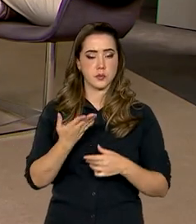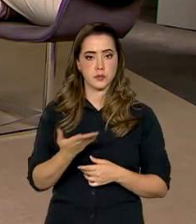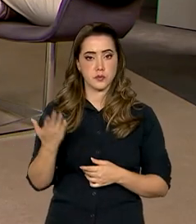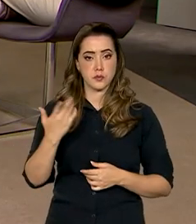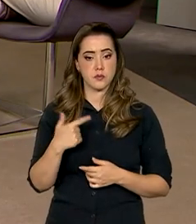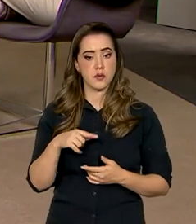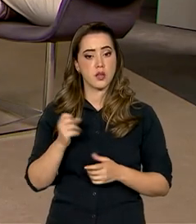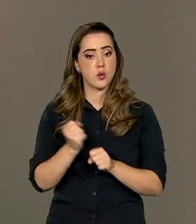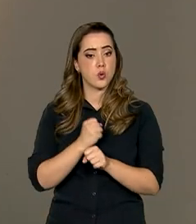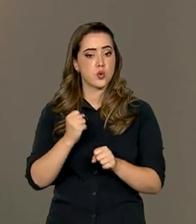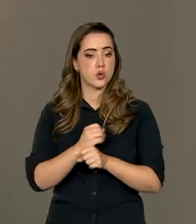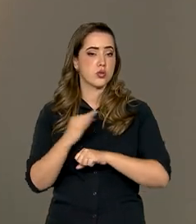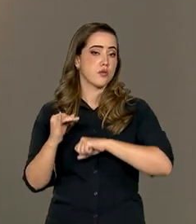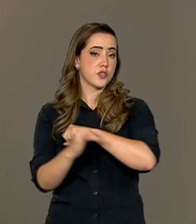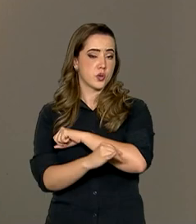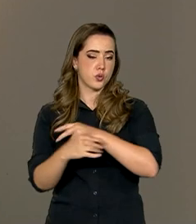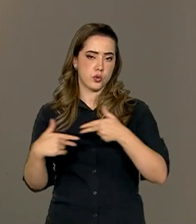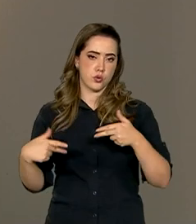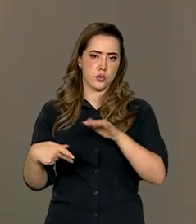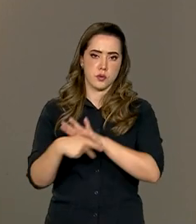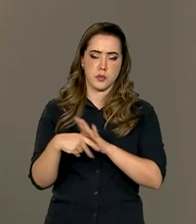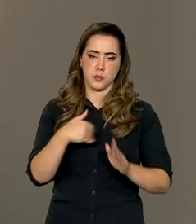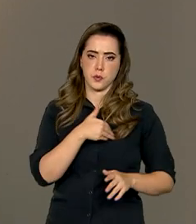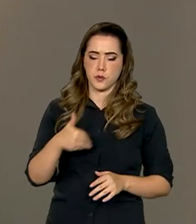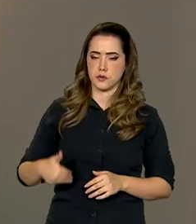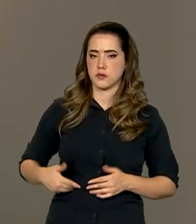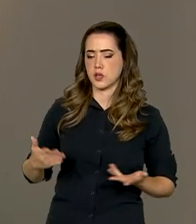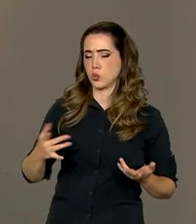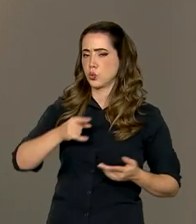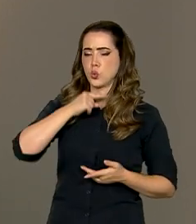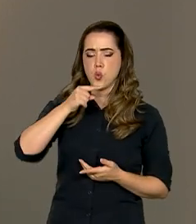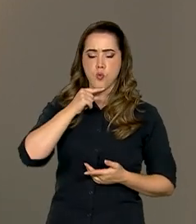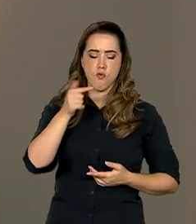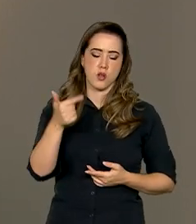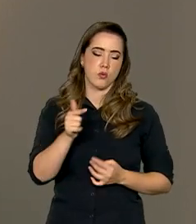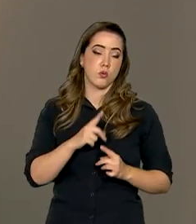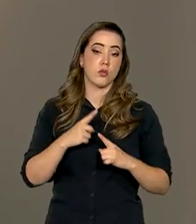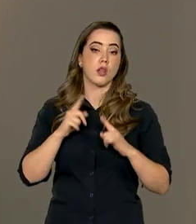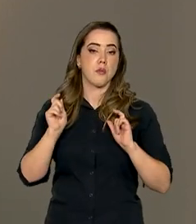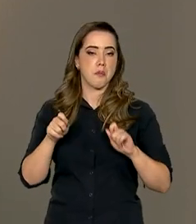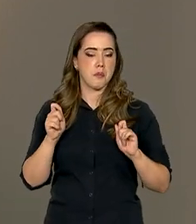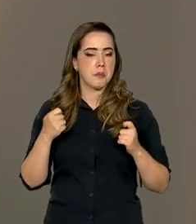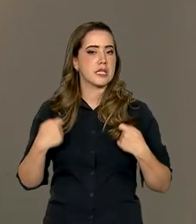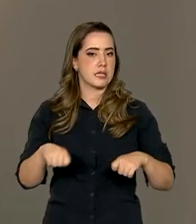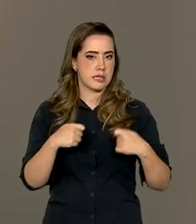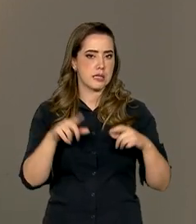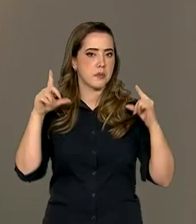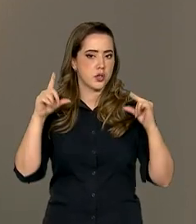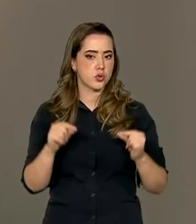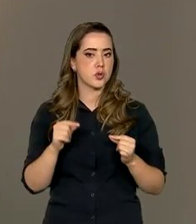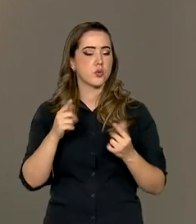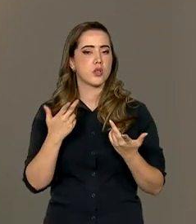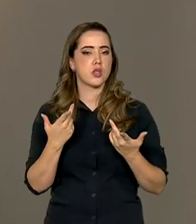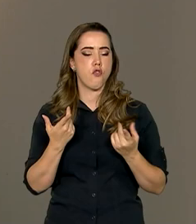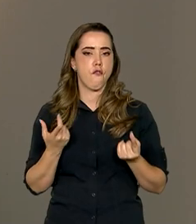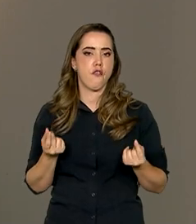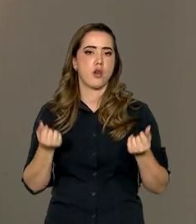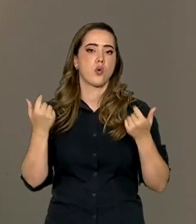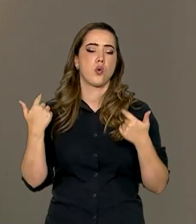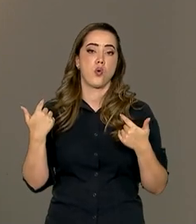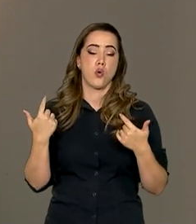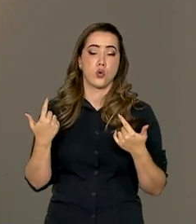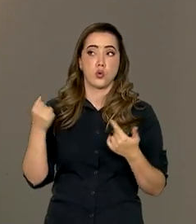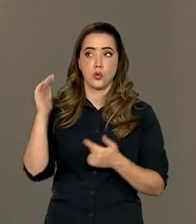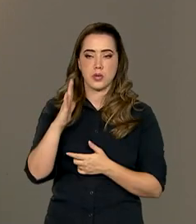vai ser a infraestrutura pública. Não tem a dúvida que isso é fundamental para reduzir, não só o custo do Brasil, para a geração de